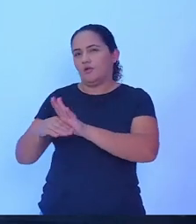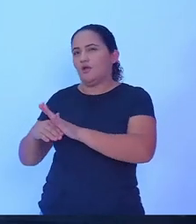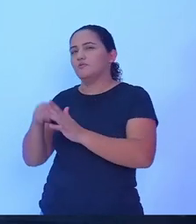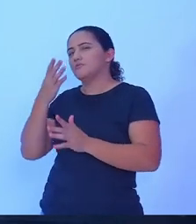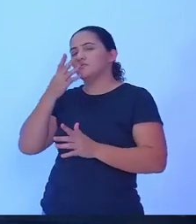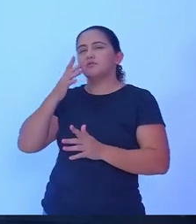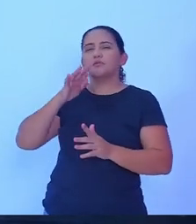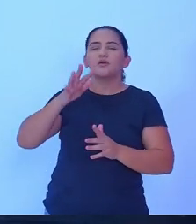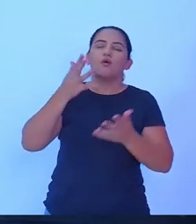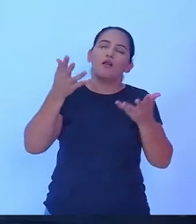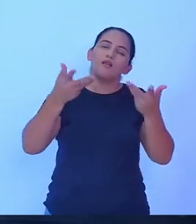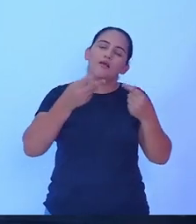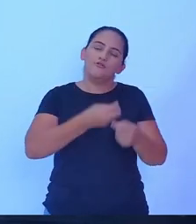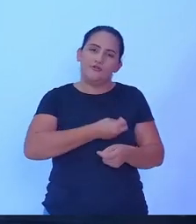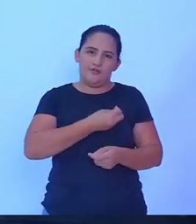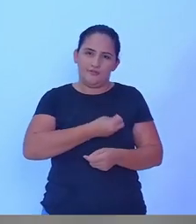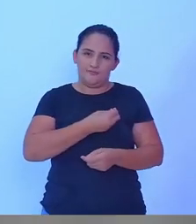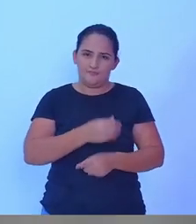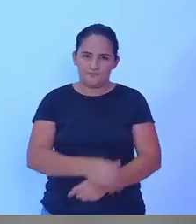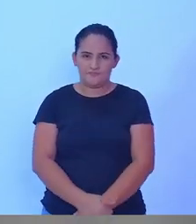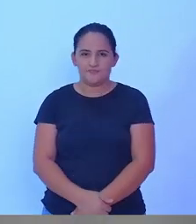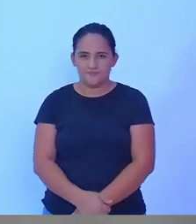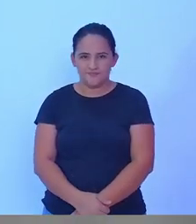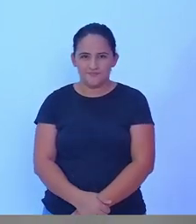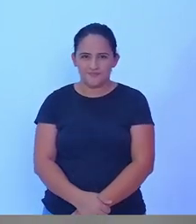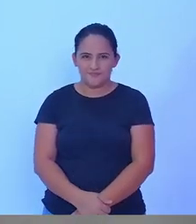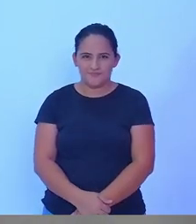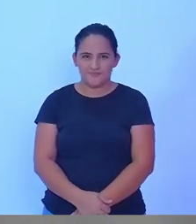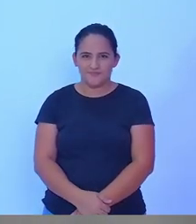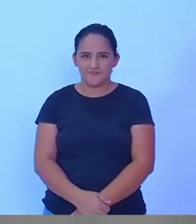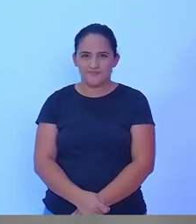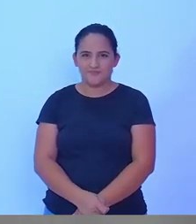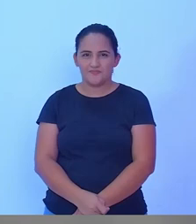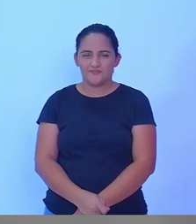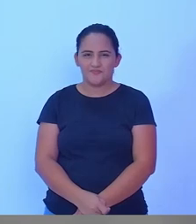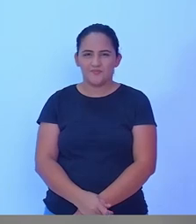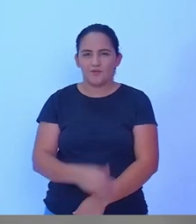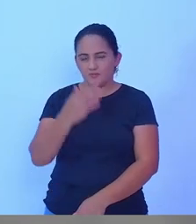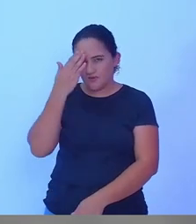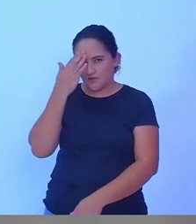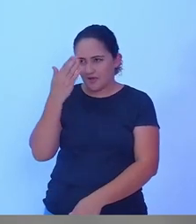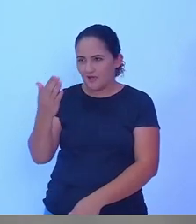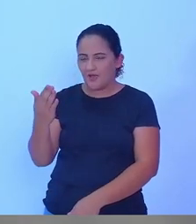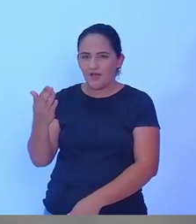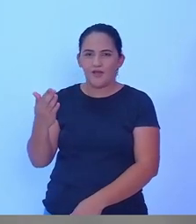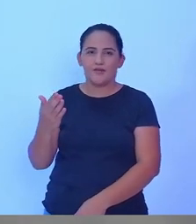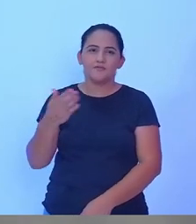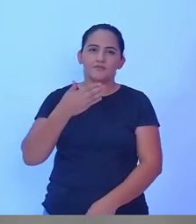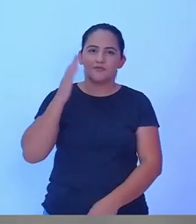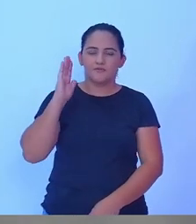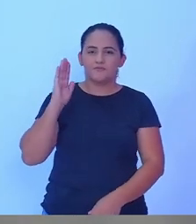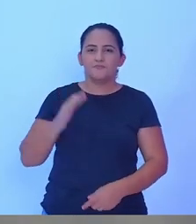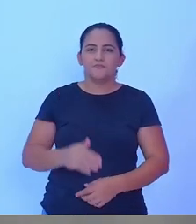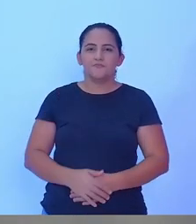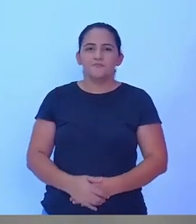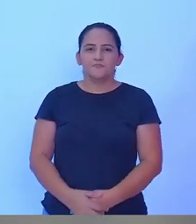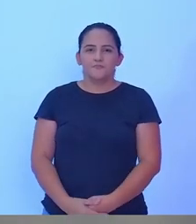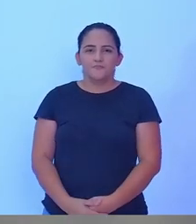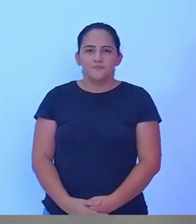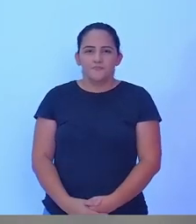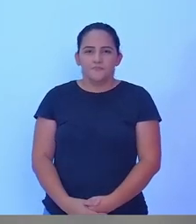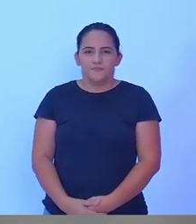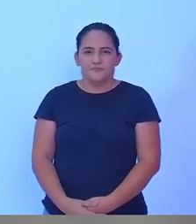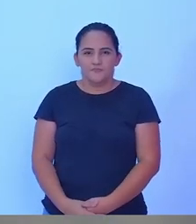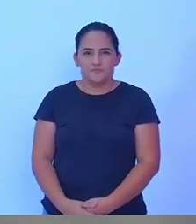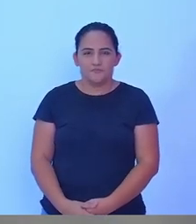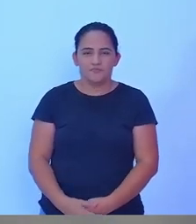tenham qualidade de vida. Muito obrigado, candidato. Agora, o candidato Lucindo Sotelli